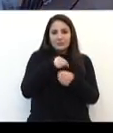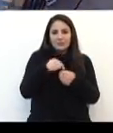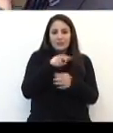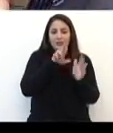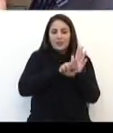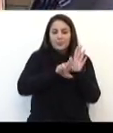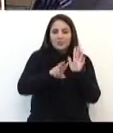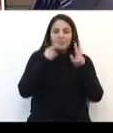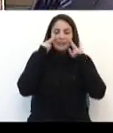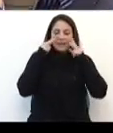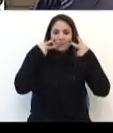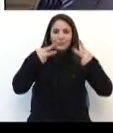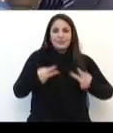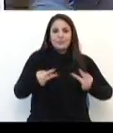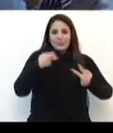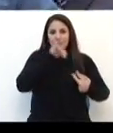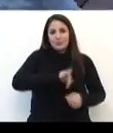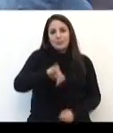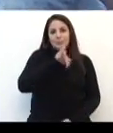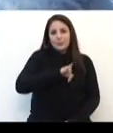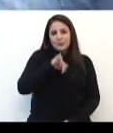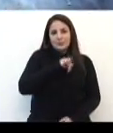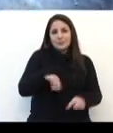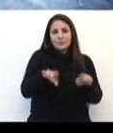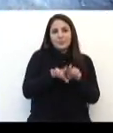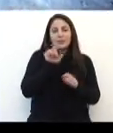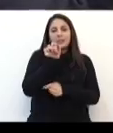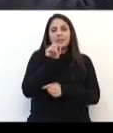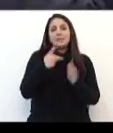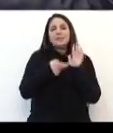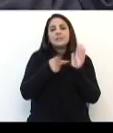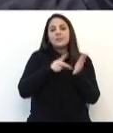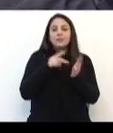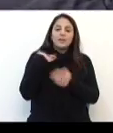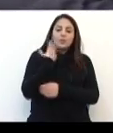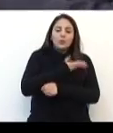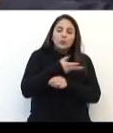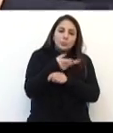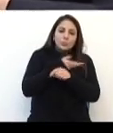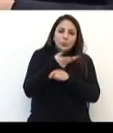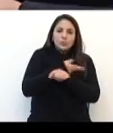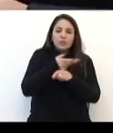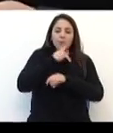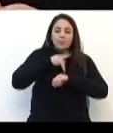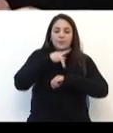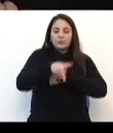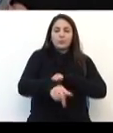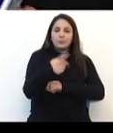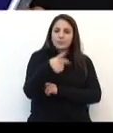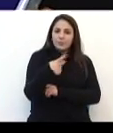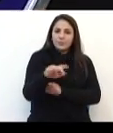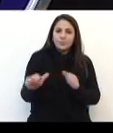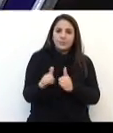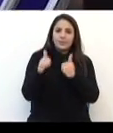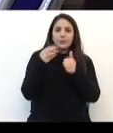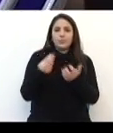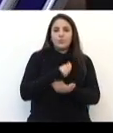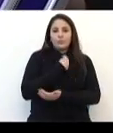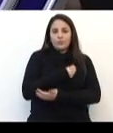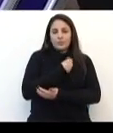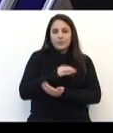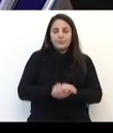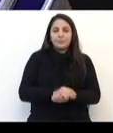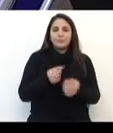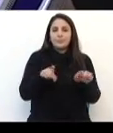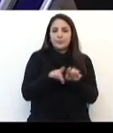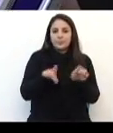cidade. Representa o reconhecimento da importância do que significa nós buscarmos para Passo Fundo esta qualidade